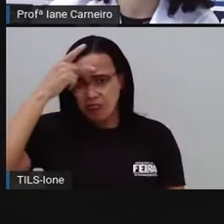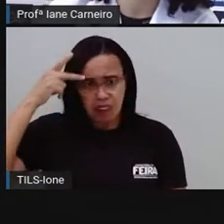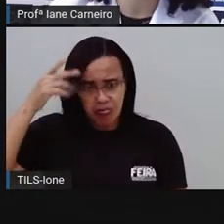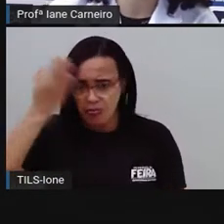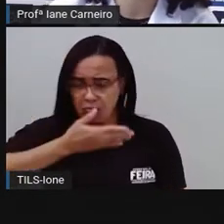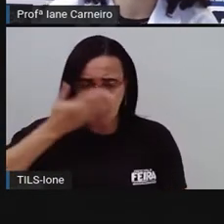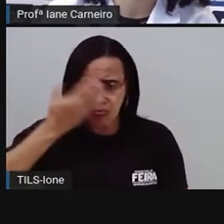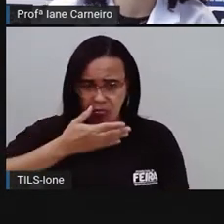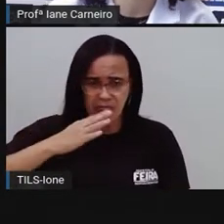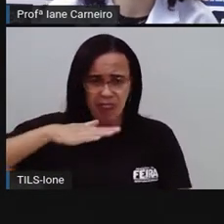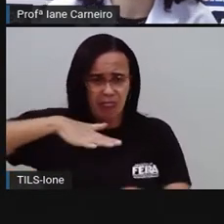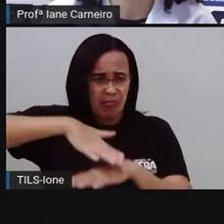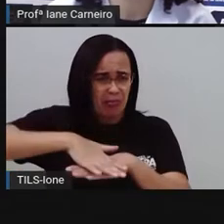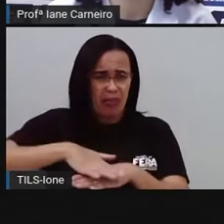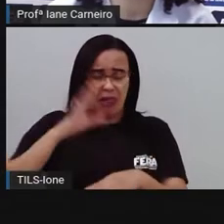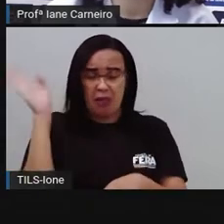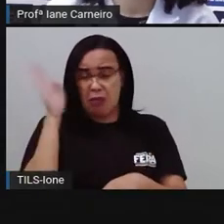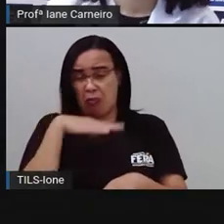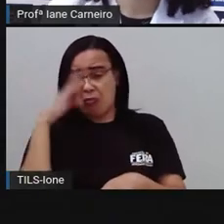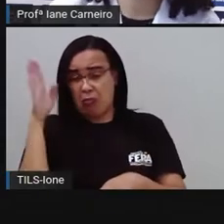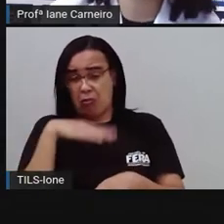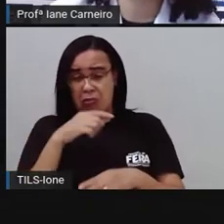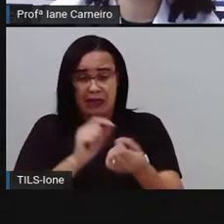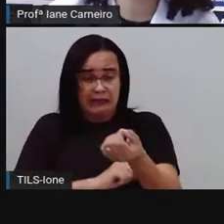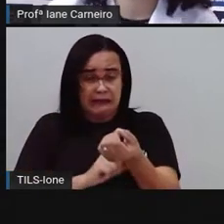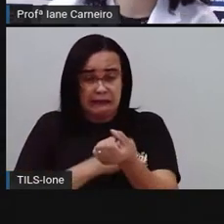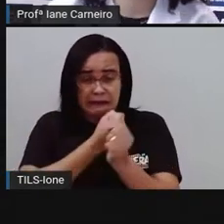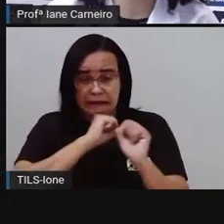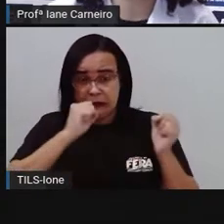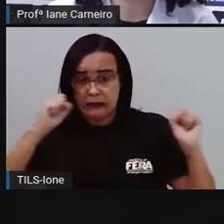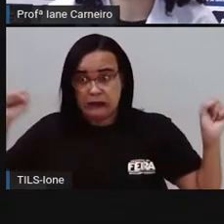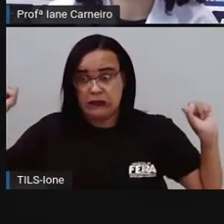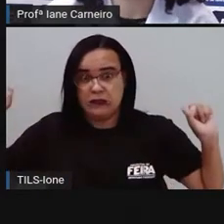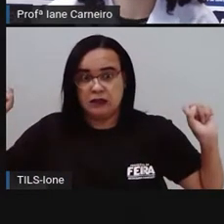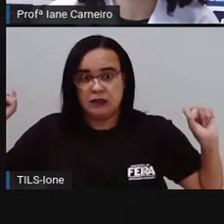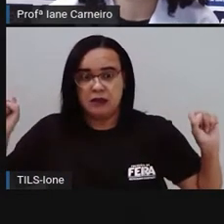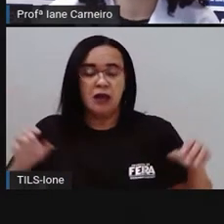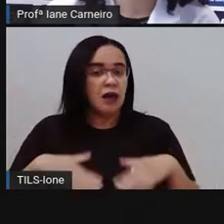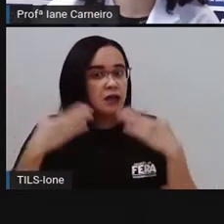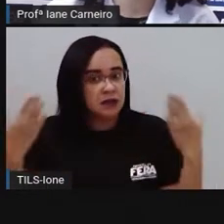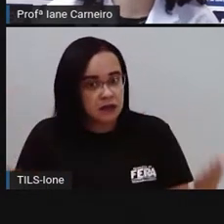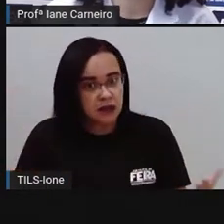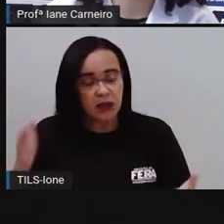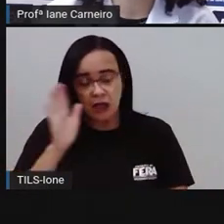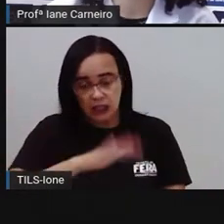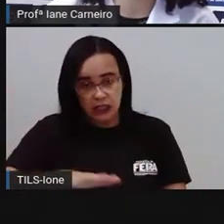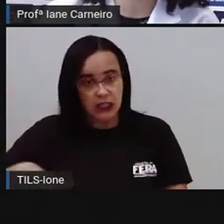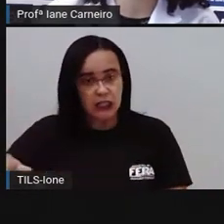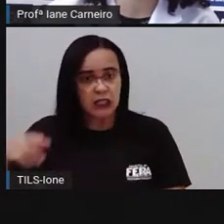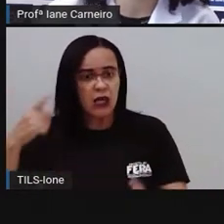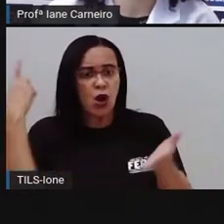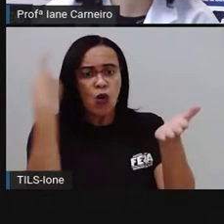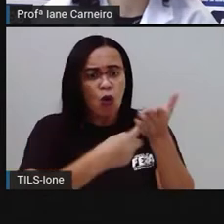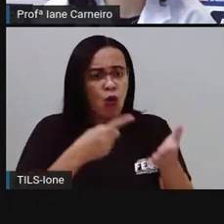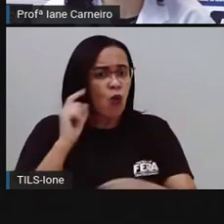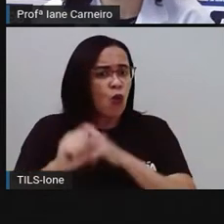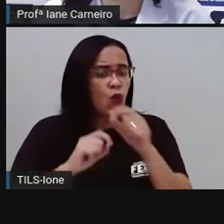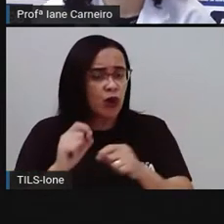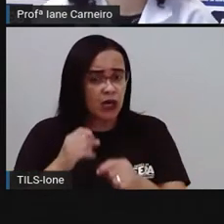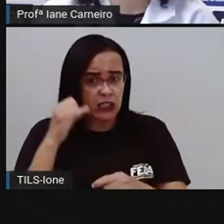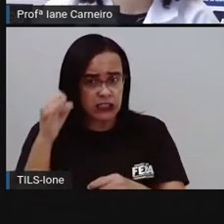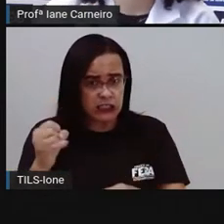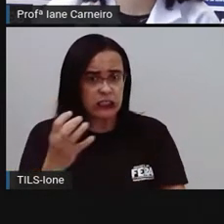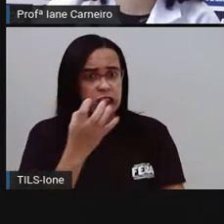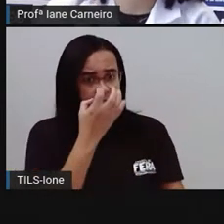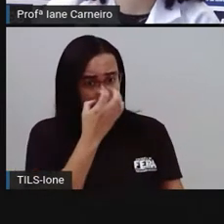calçada e ficava furiosa. Então, as crianças da rua combinaram que quem tem cachorro,